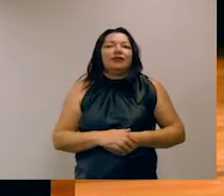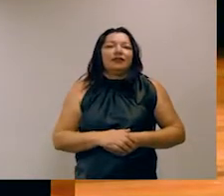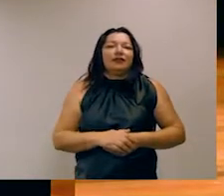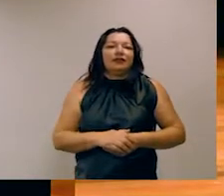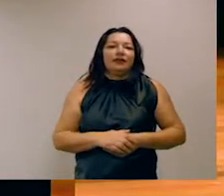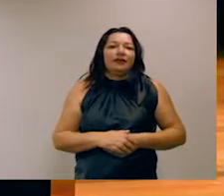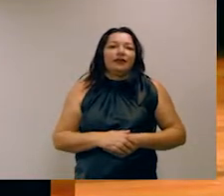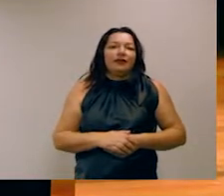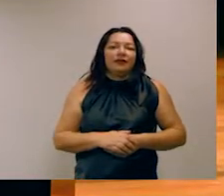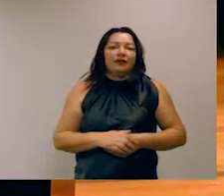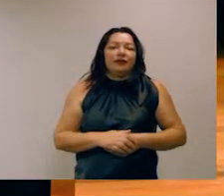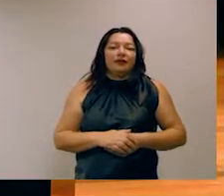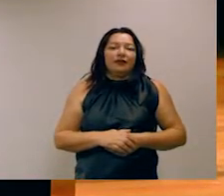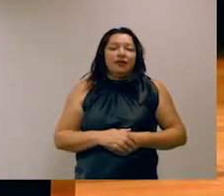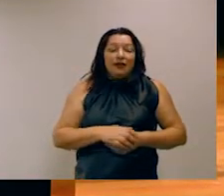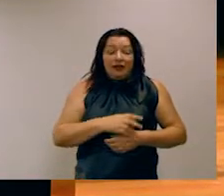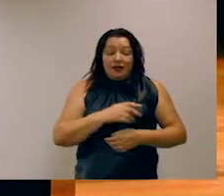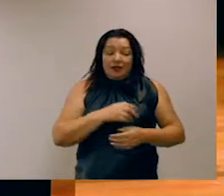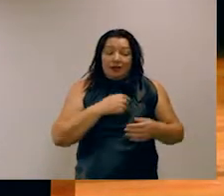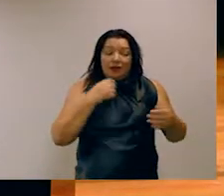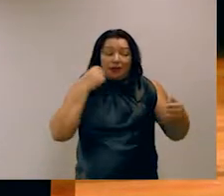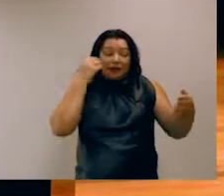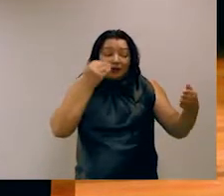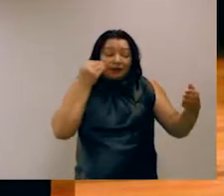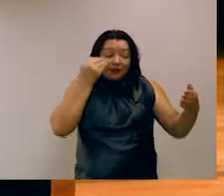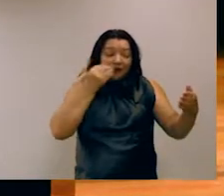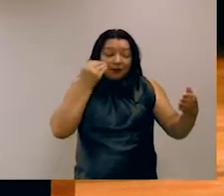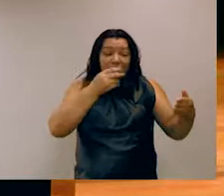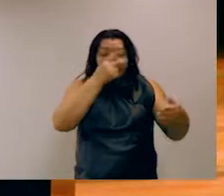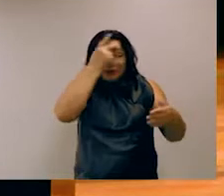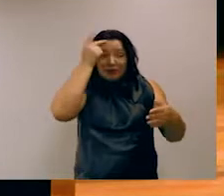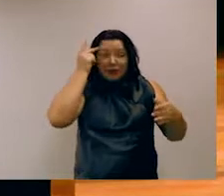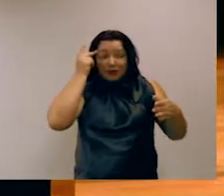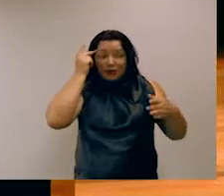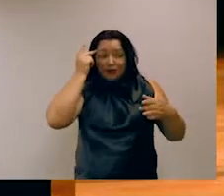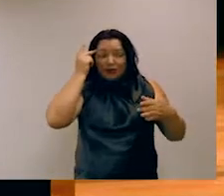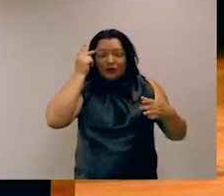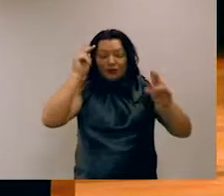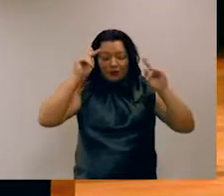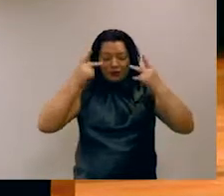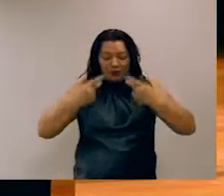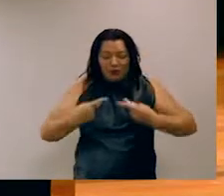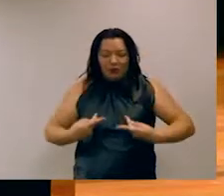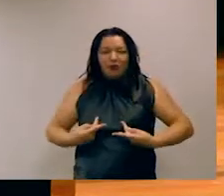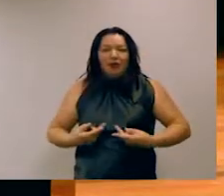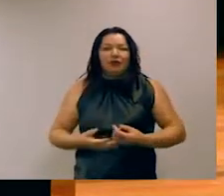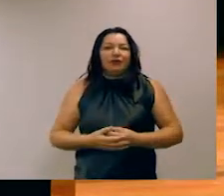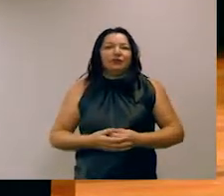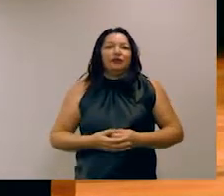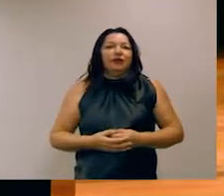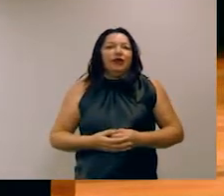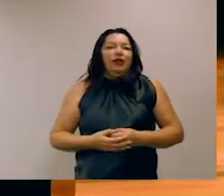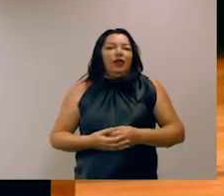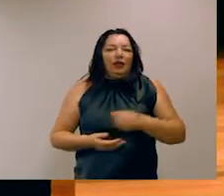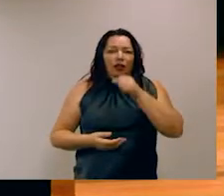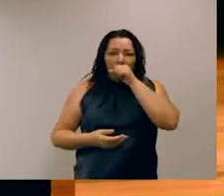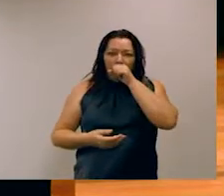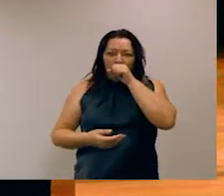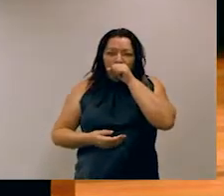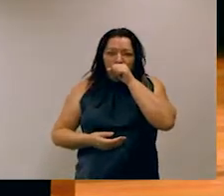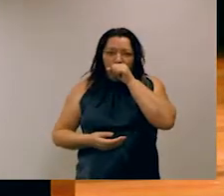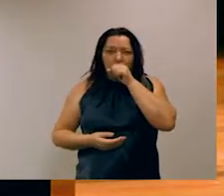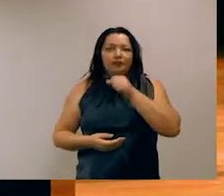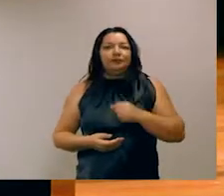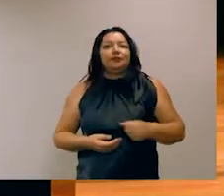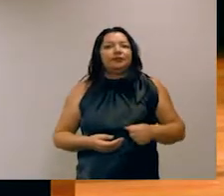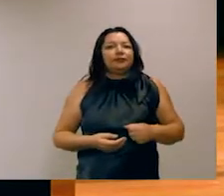foi feito para testar seres humanos. Ou seja ele vai muito além de simplesmente perguntas linguísticas ou de vocabulário em inglês ele